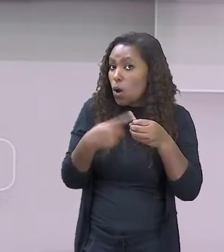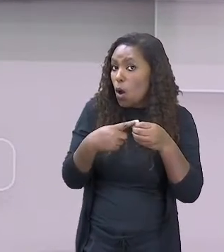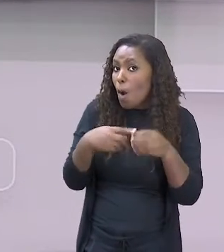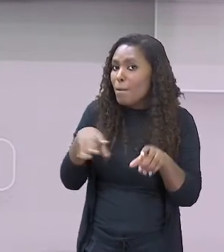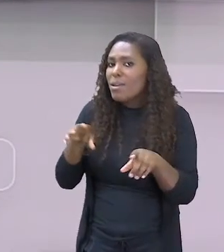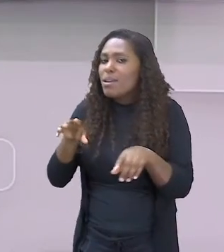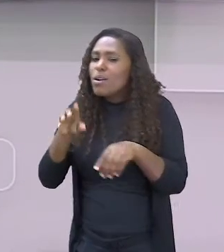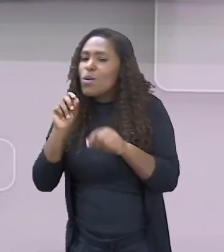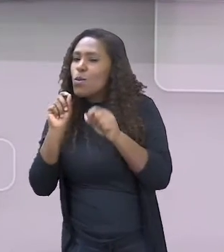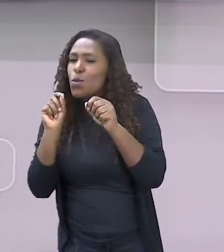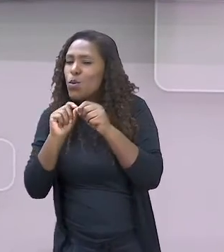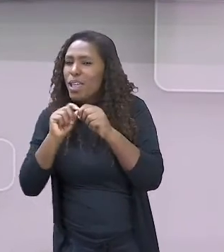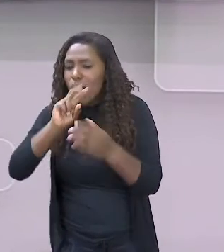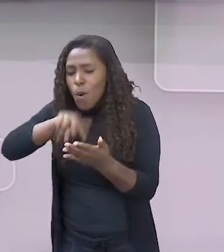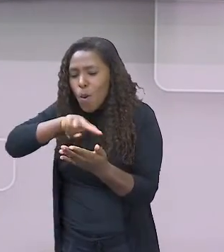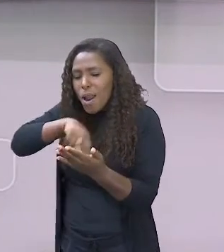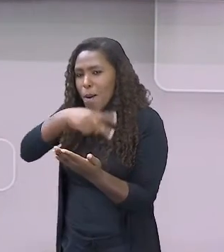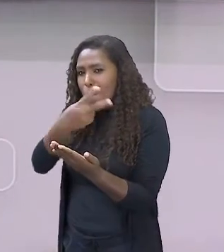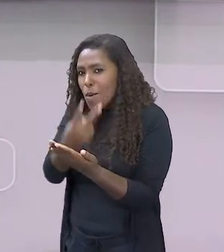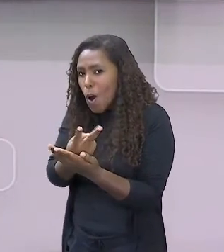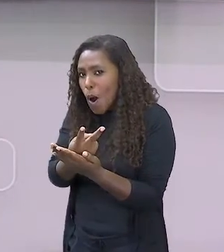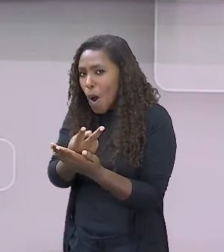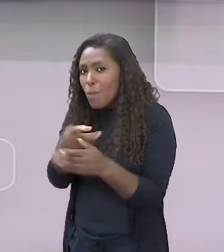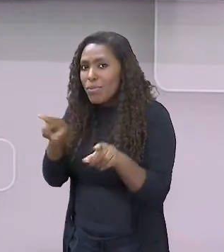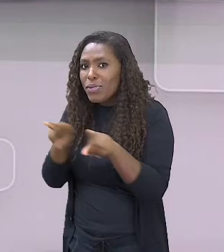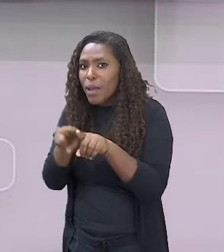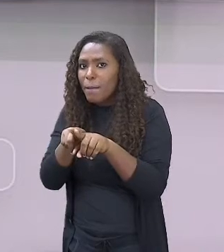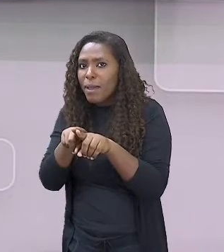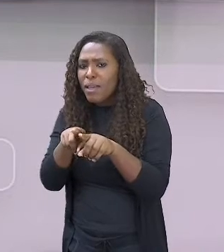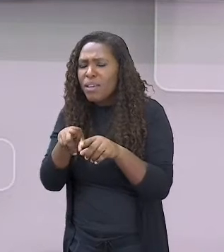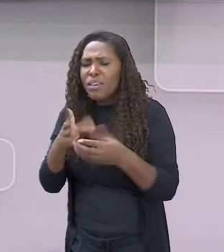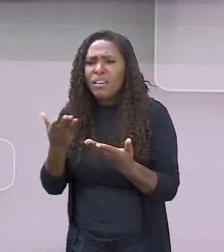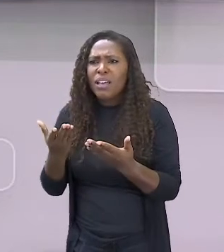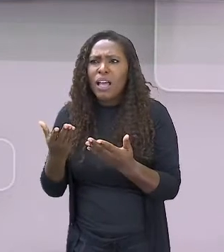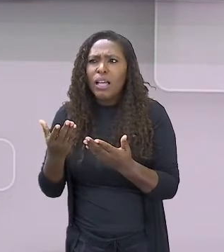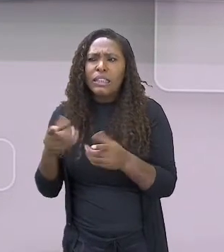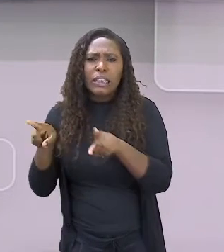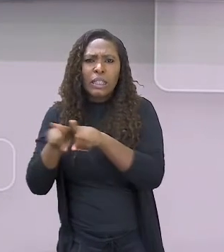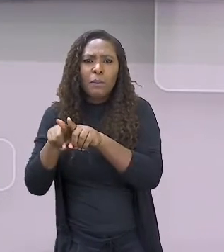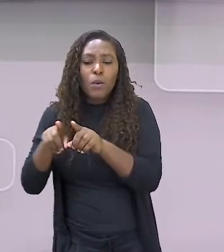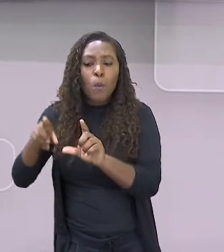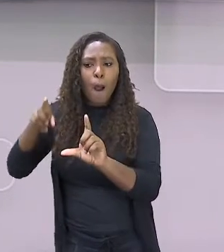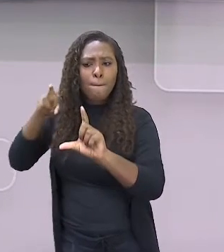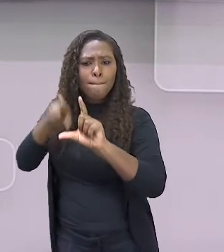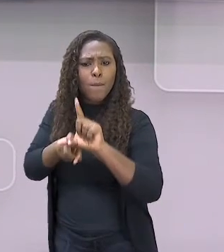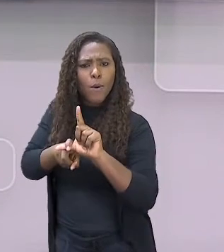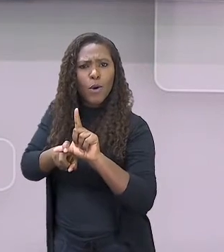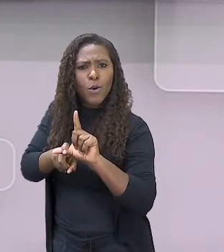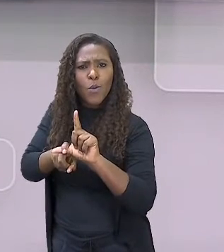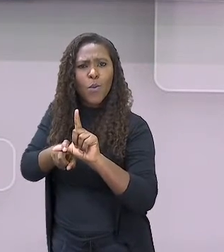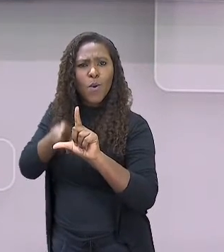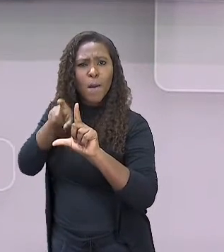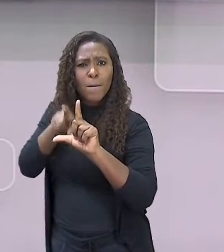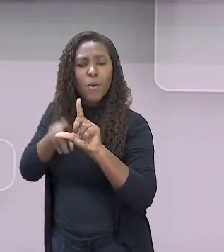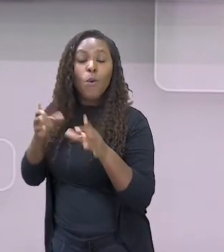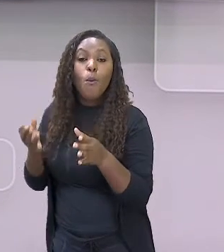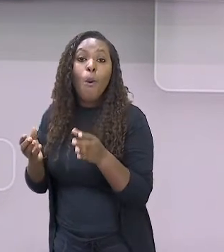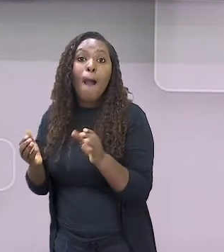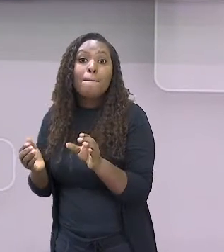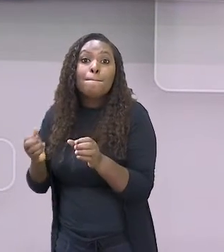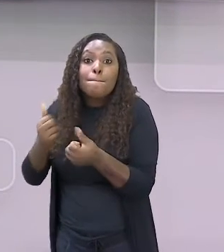hop e também o braço do hip hop. Porque toda dança precisa de quê? De uma música.